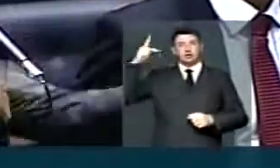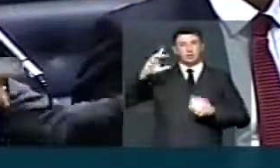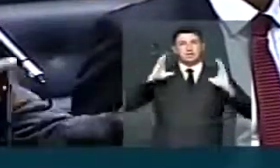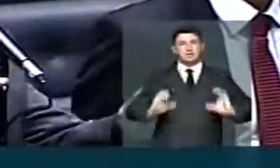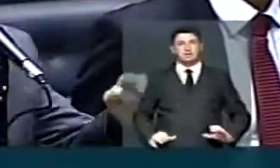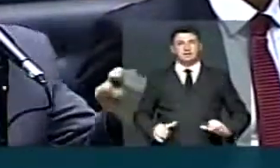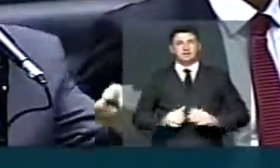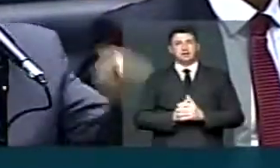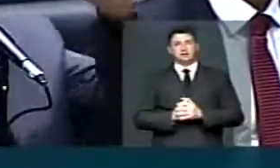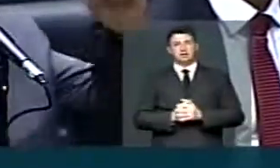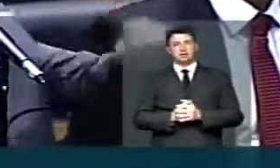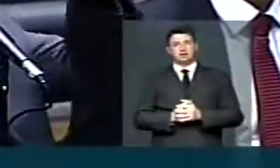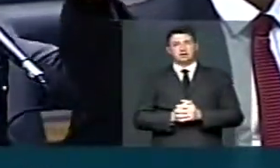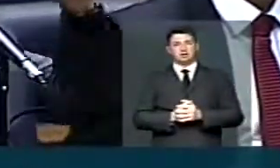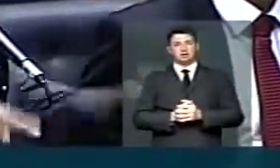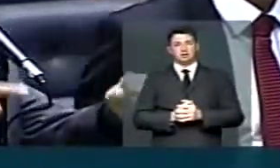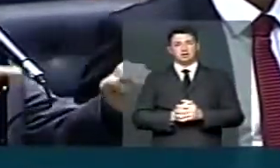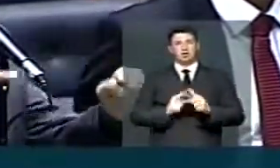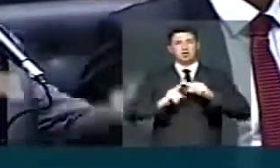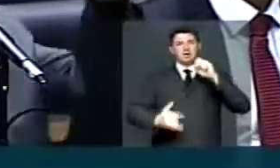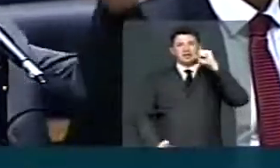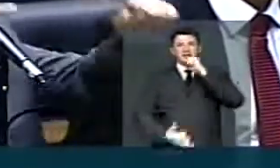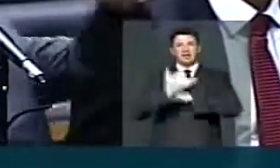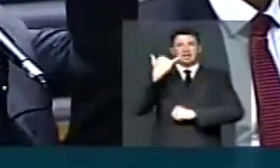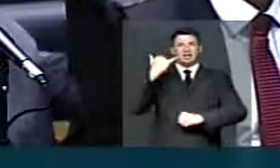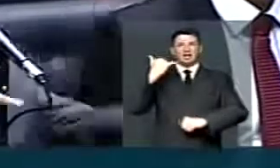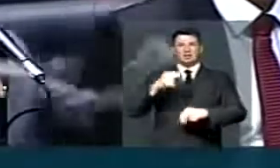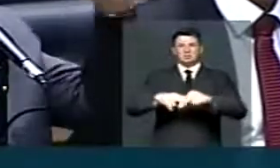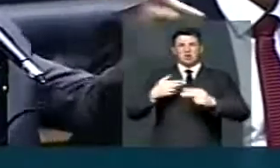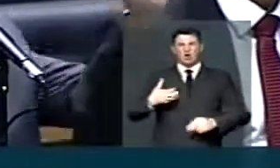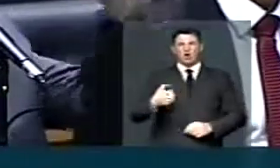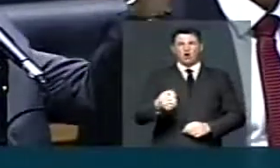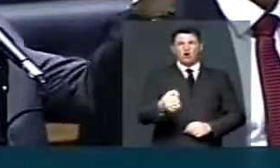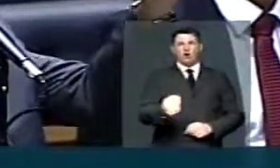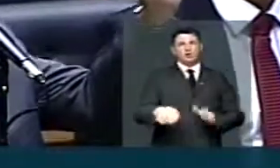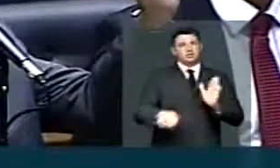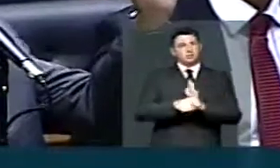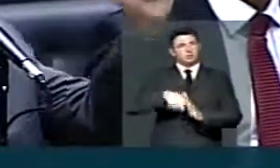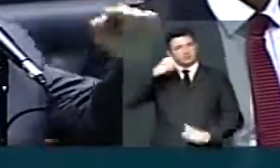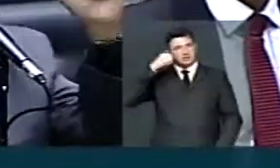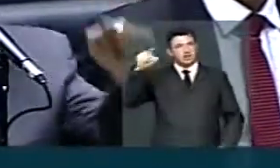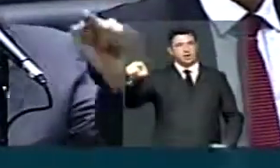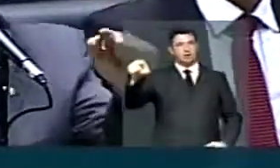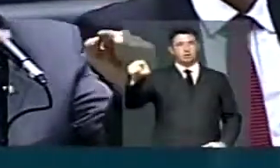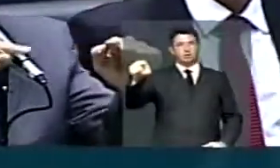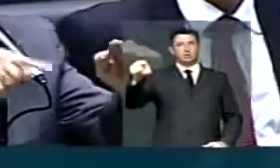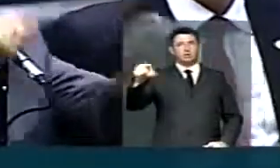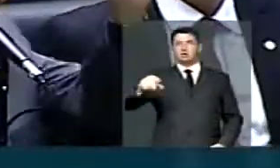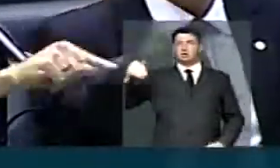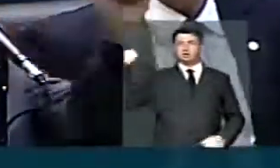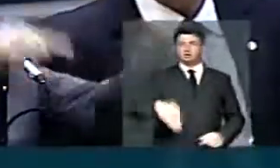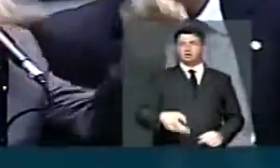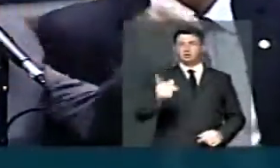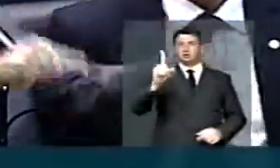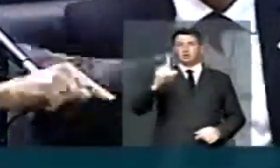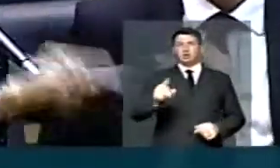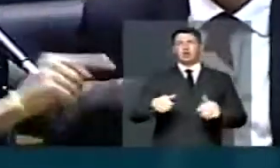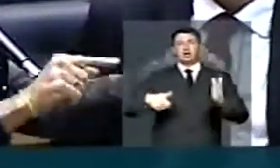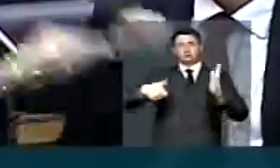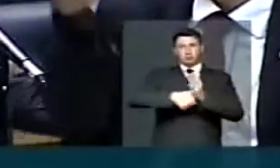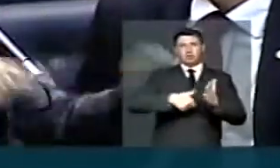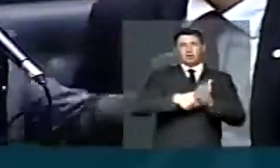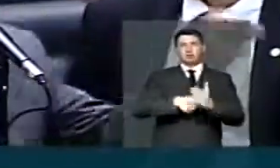cidadania e sendo traídos por um ato covarde de senadores que não vêm aqui e colocaram a sua